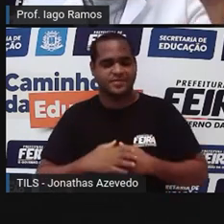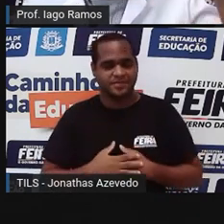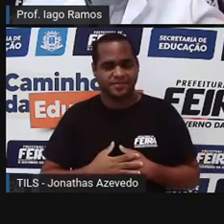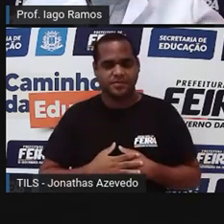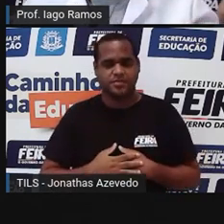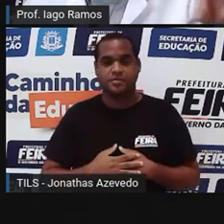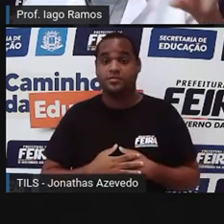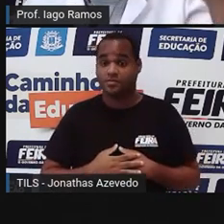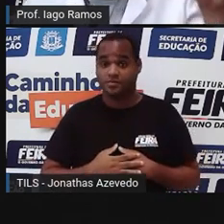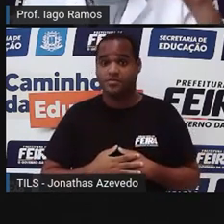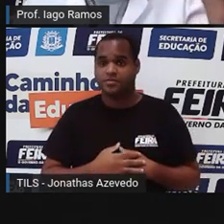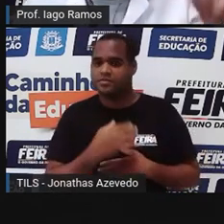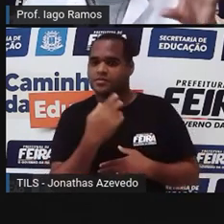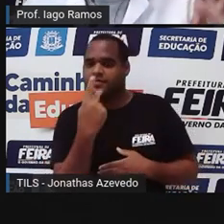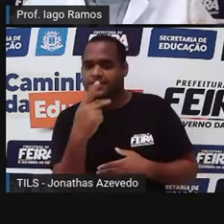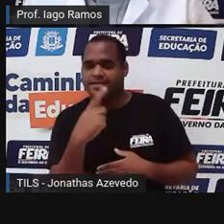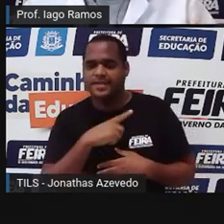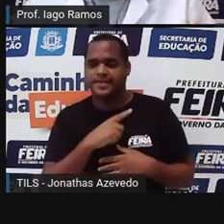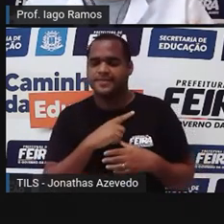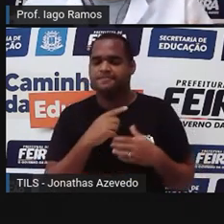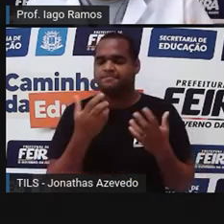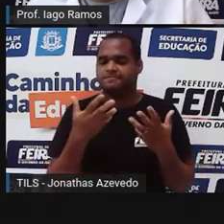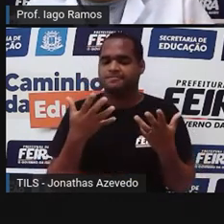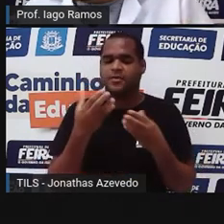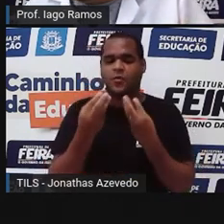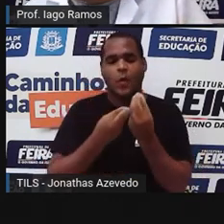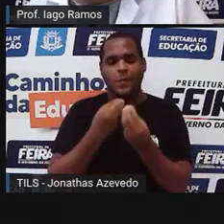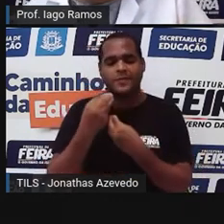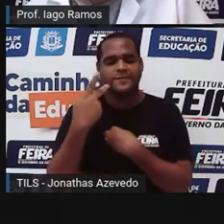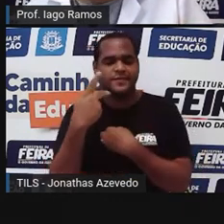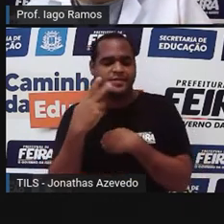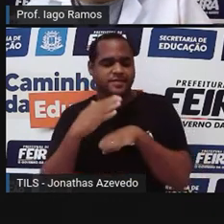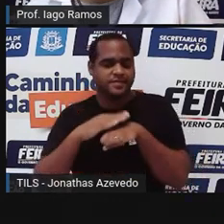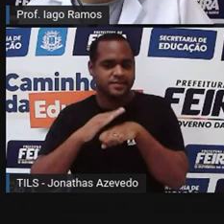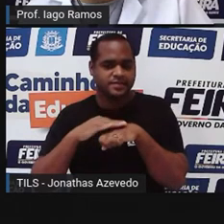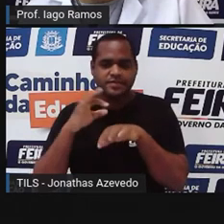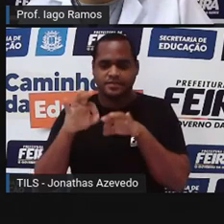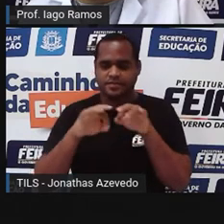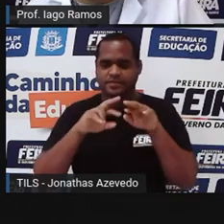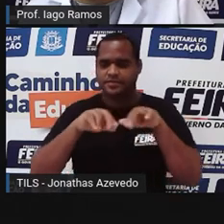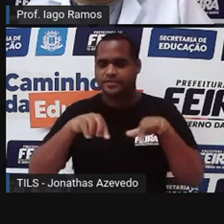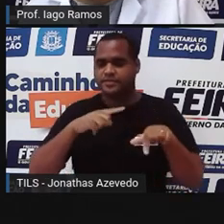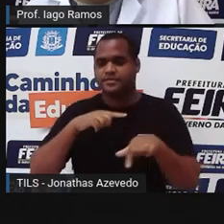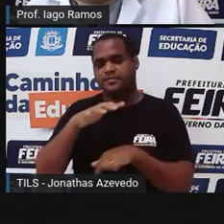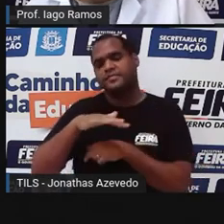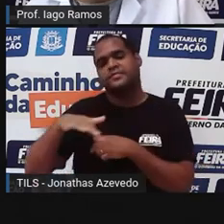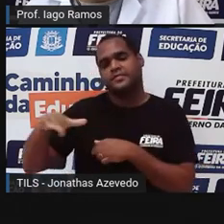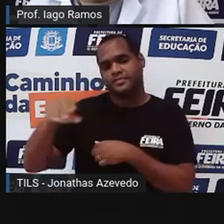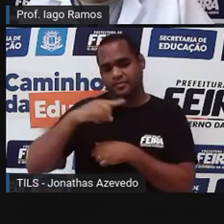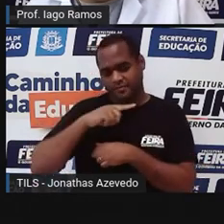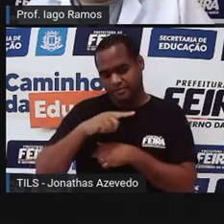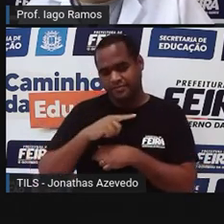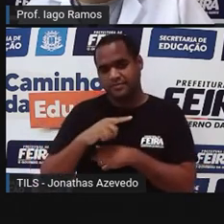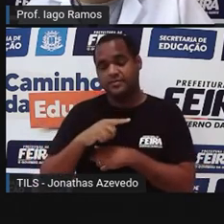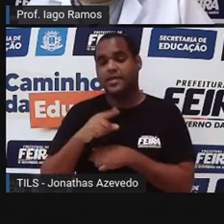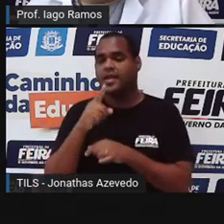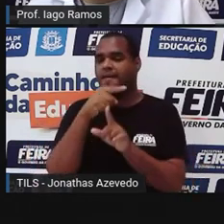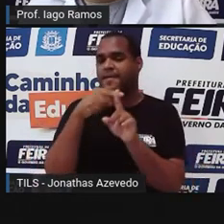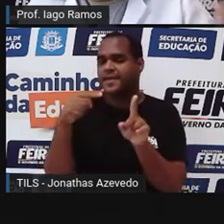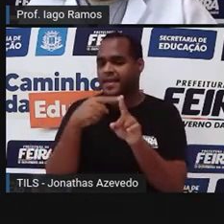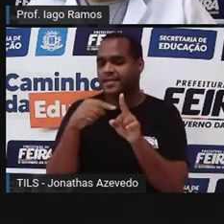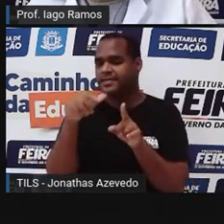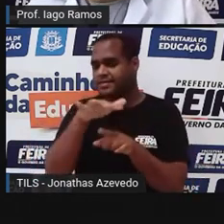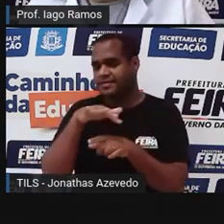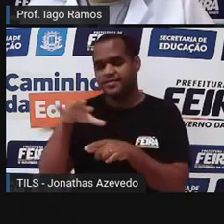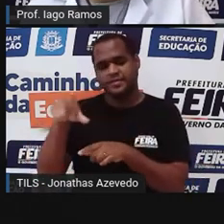Por aquela manipulação que a gente fez na figura, a gente viu que a área do losango é metade da área do retângulo